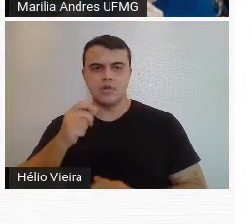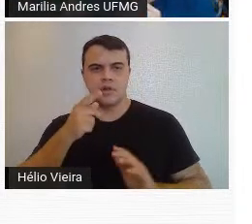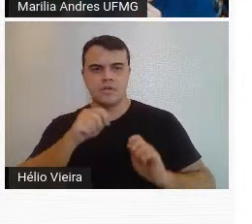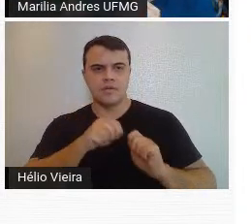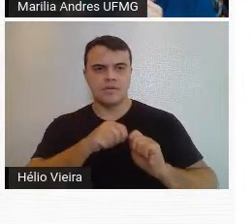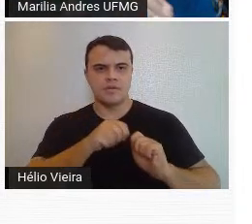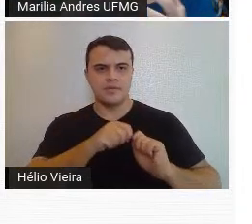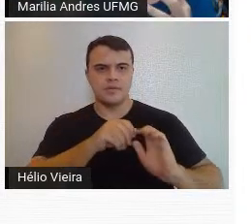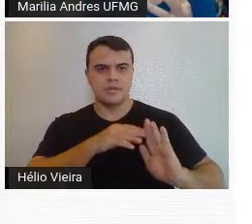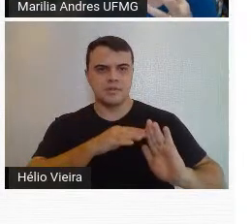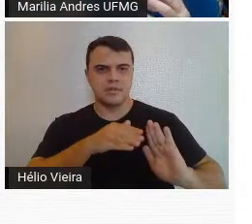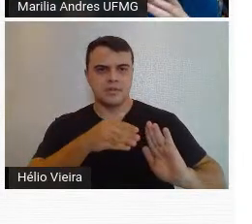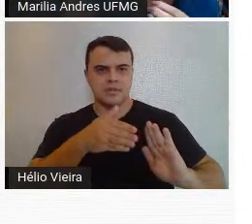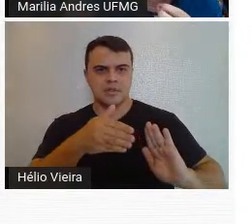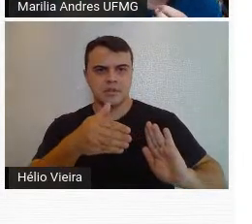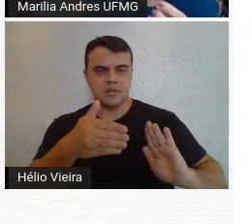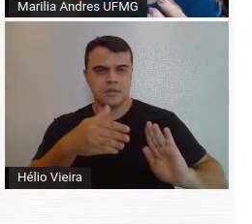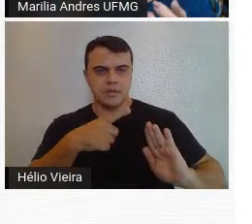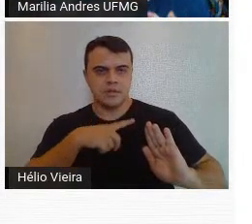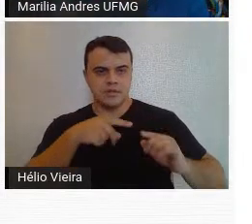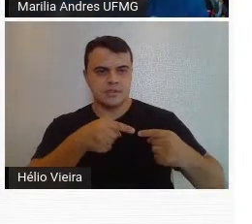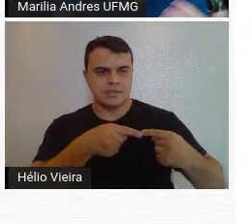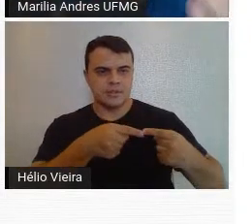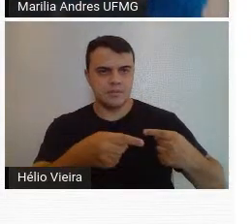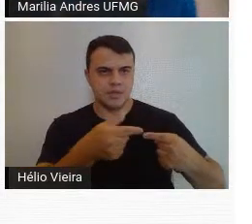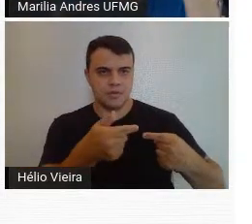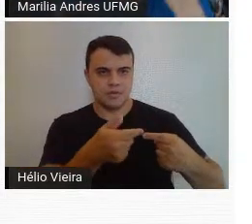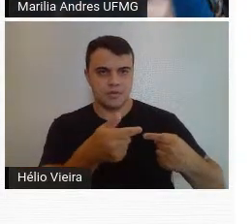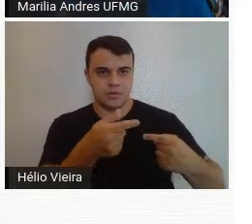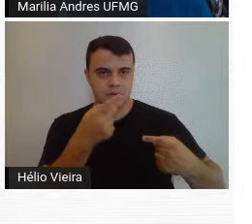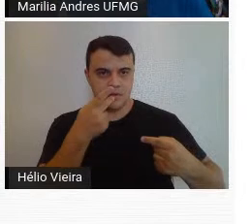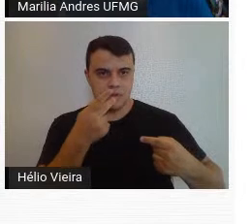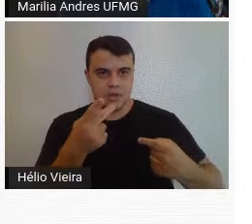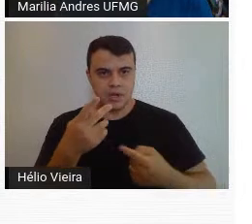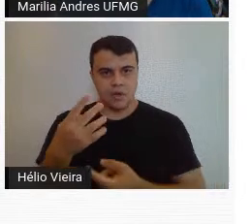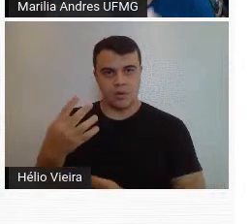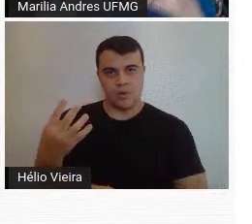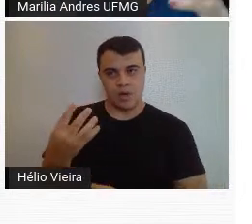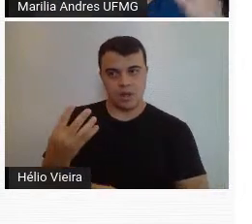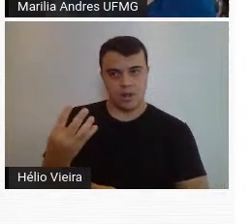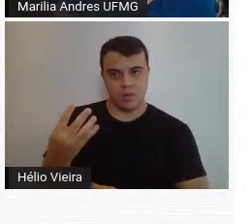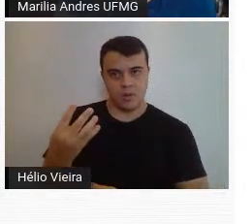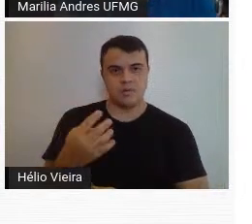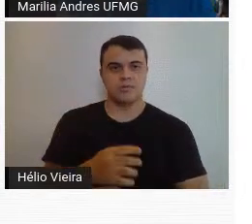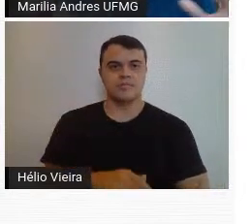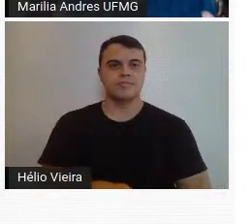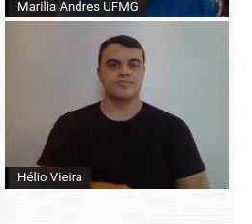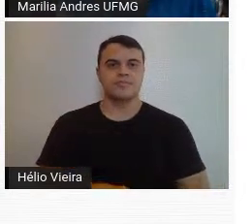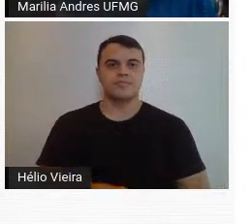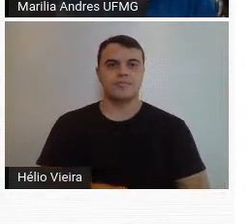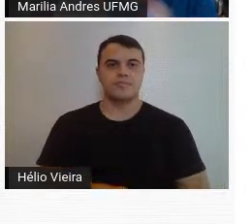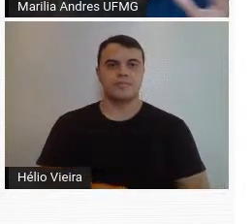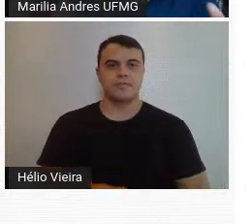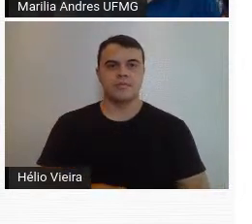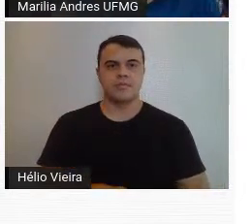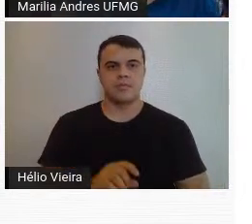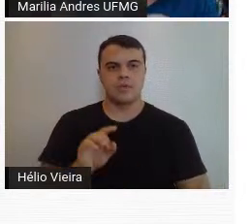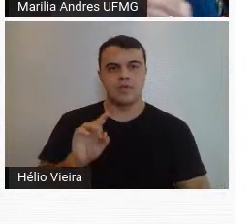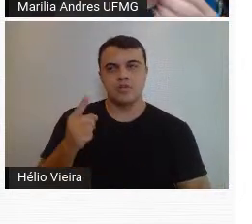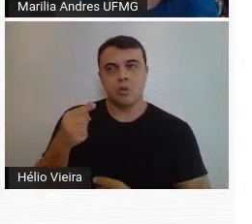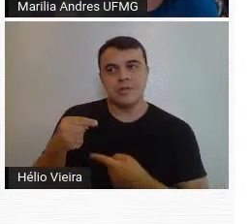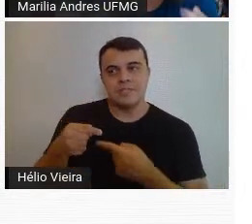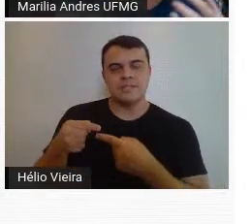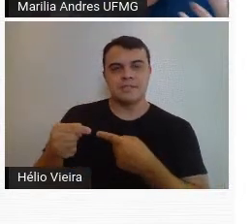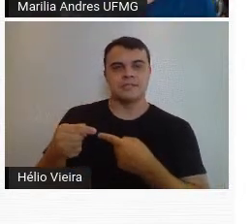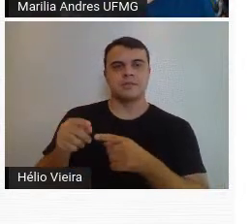uma recuperação aí da semana de 22, ele vai falar da semana de 44, que não foi só uma semana,